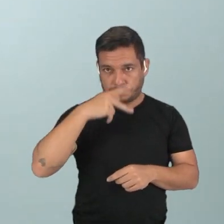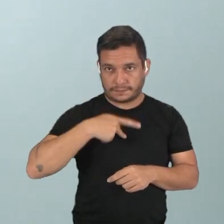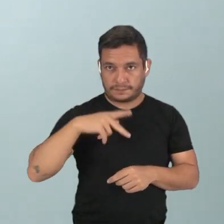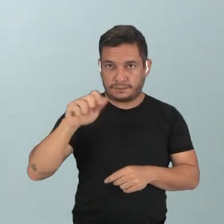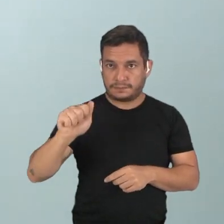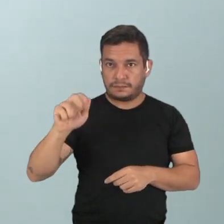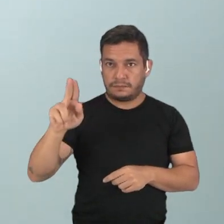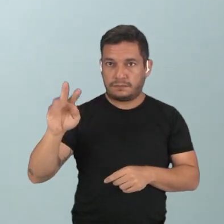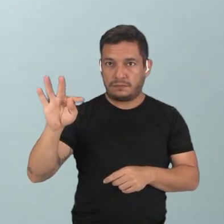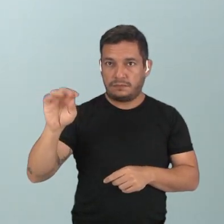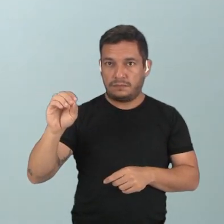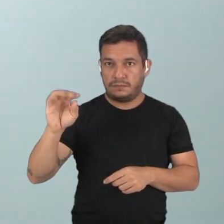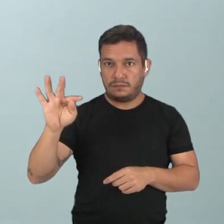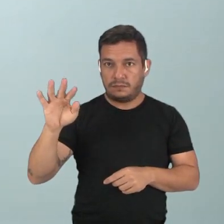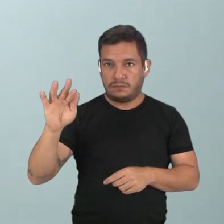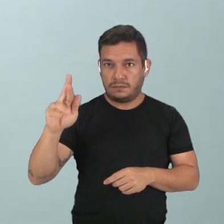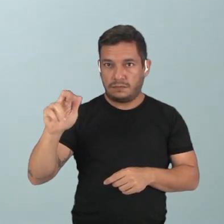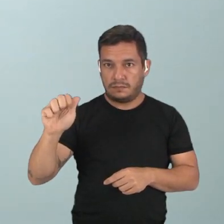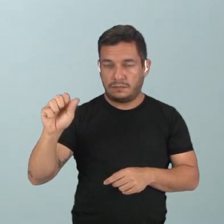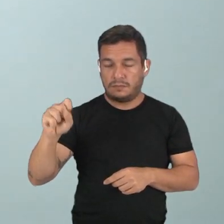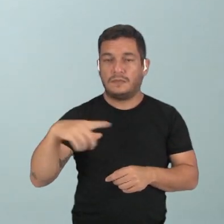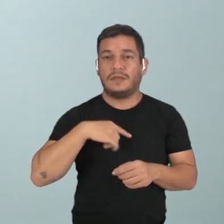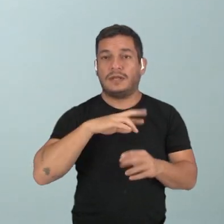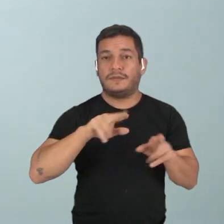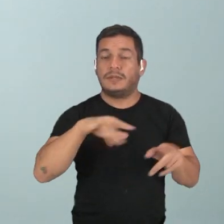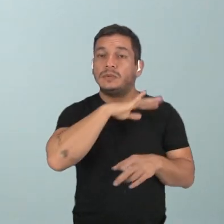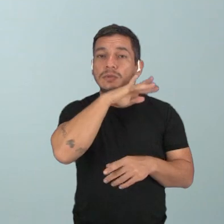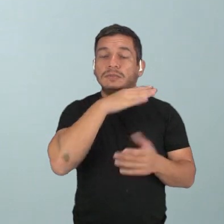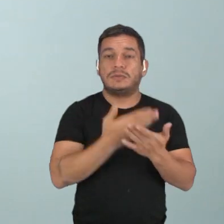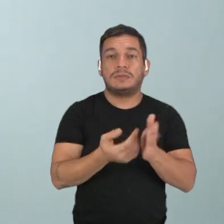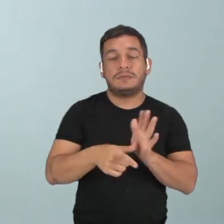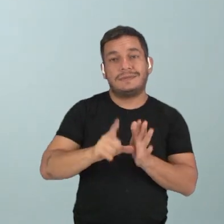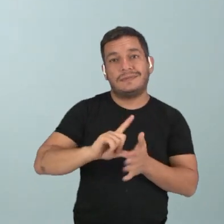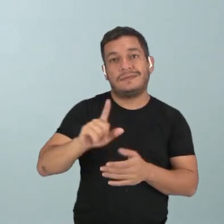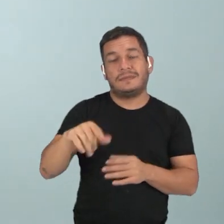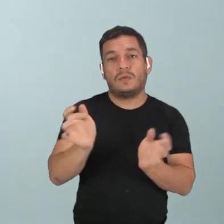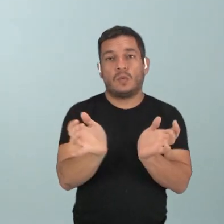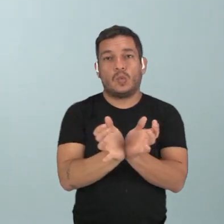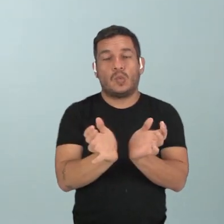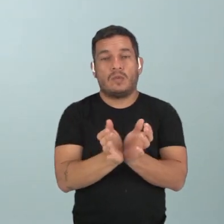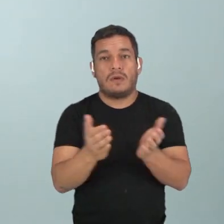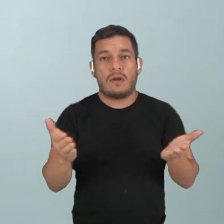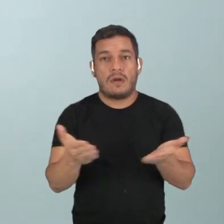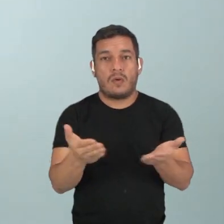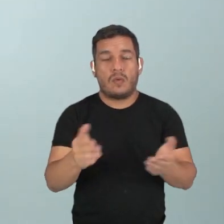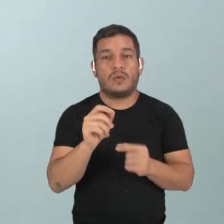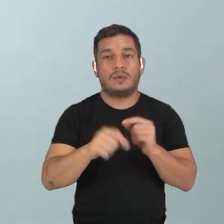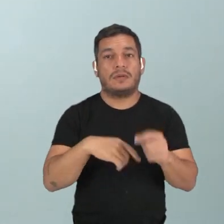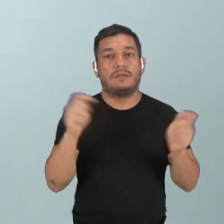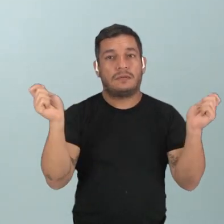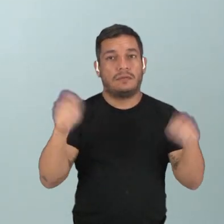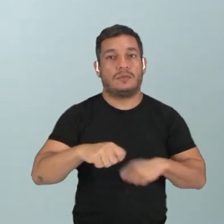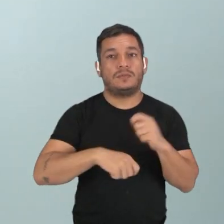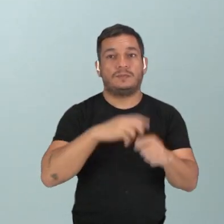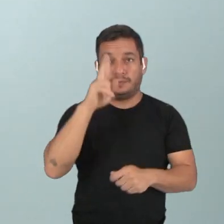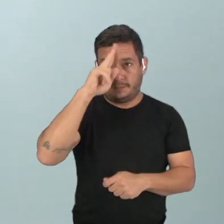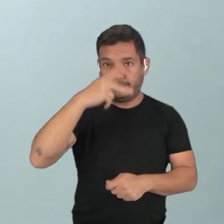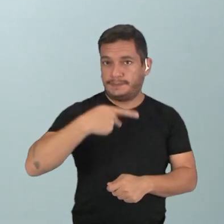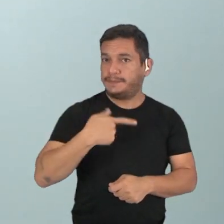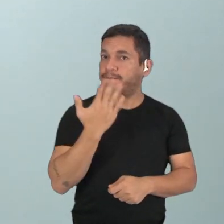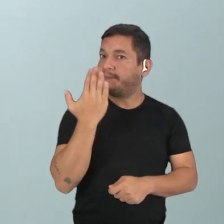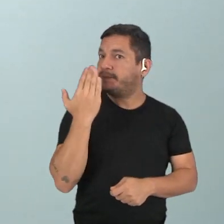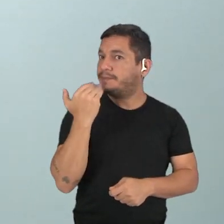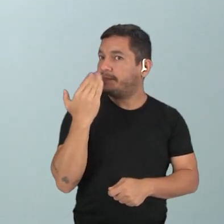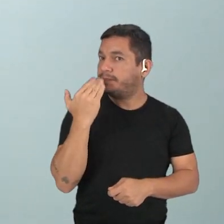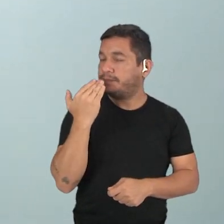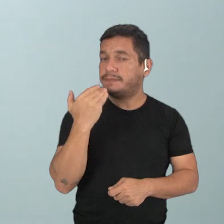Ou seja, diferente dos animais que a gente estudou anteriormente também, esse grupo agora é um grupo que tem a capacidade de produzir o seu